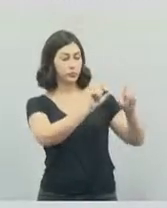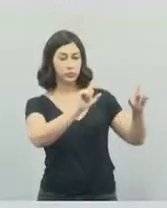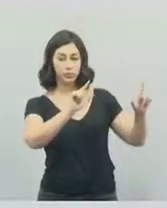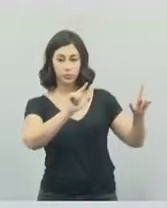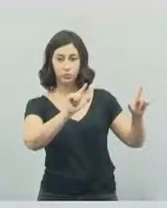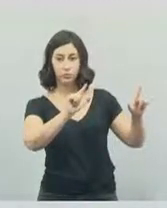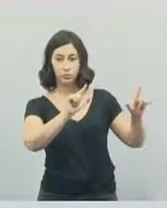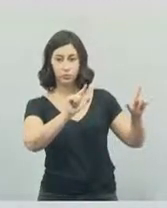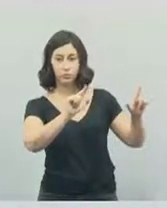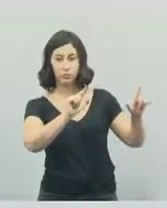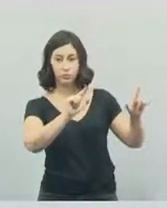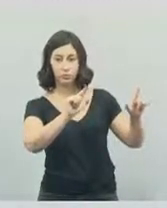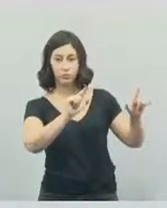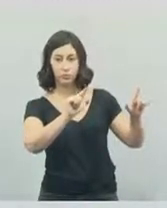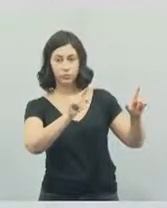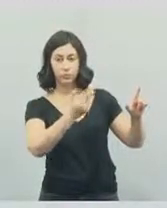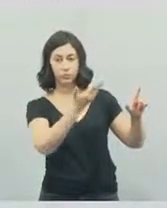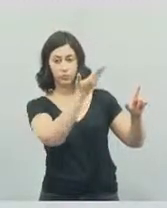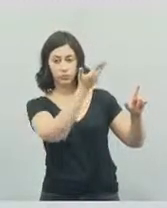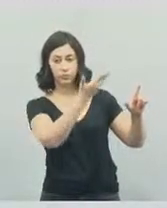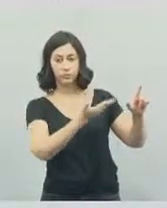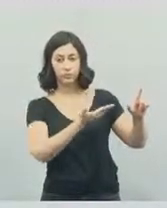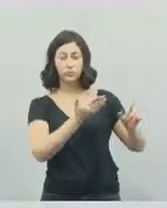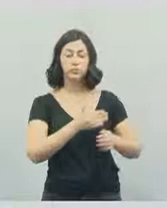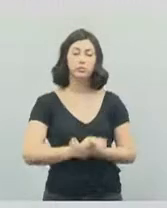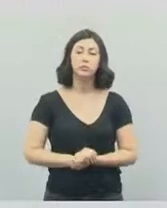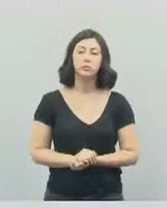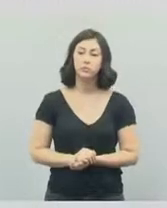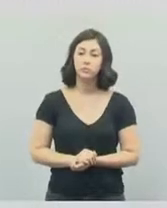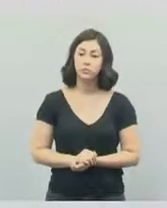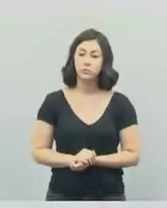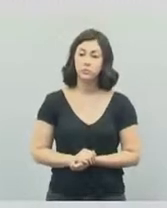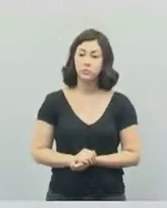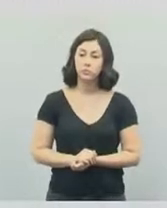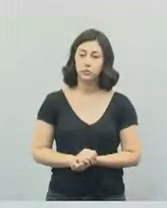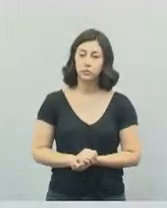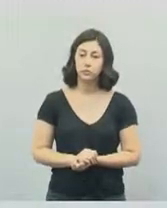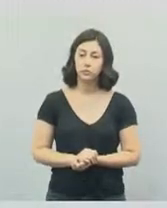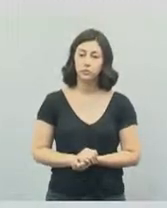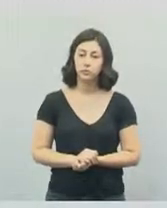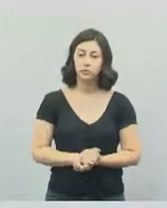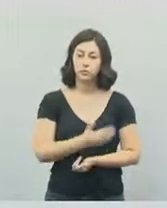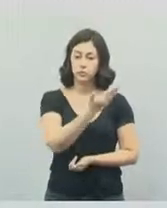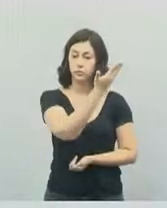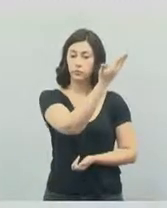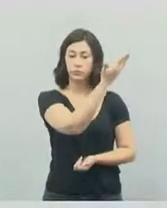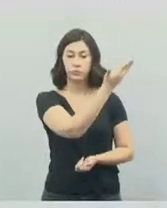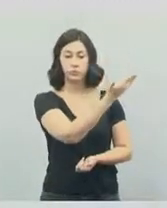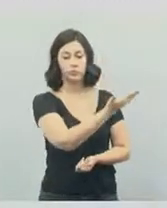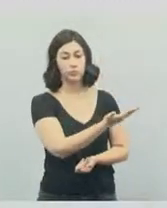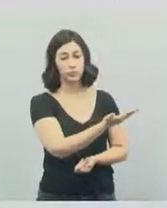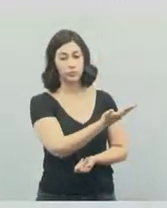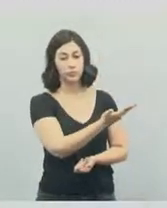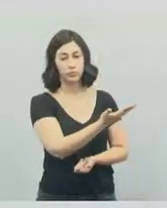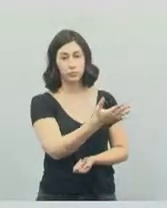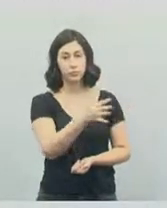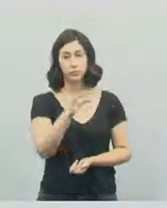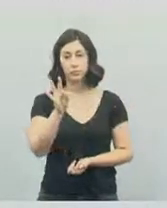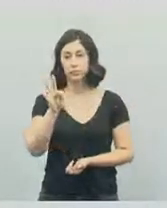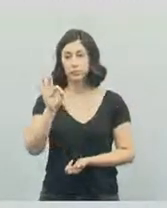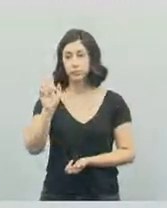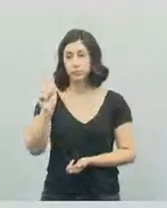olhando aqui, né? Para o telão. Então, está aqui do meu lado aqui, Tarcísio